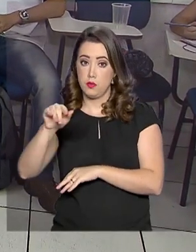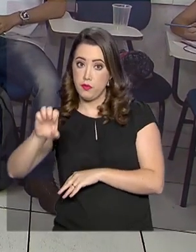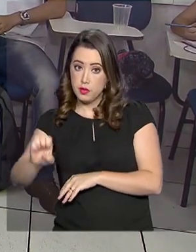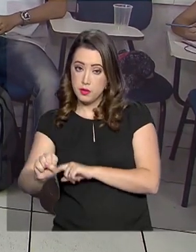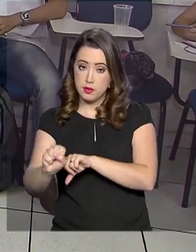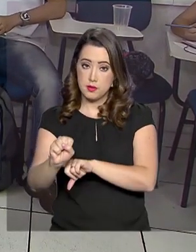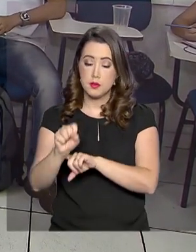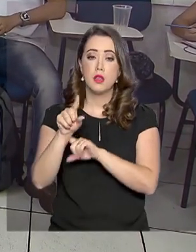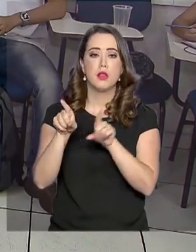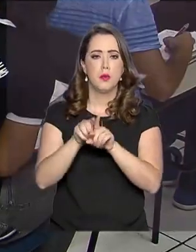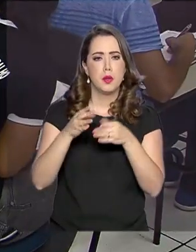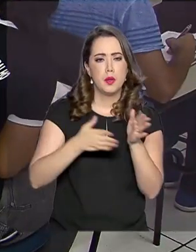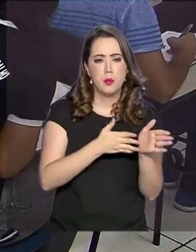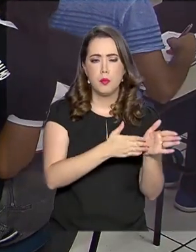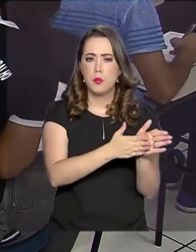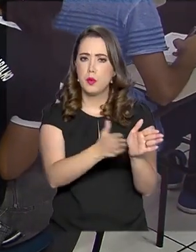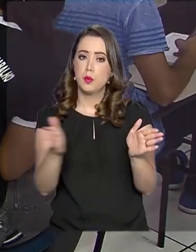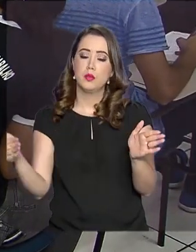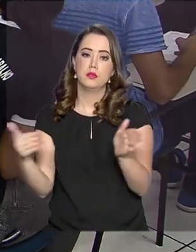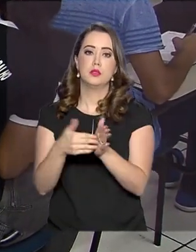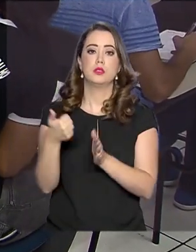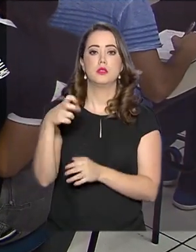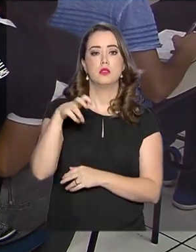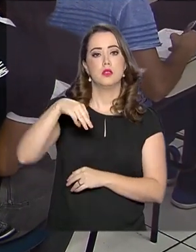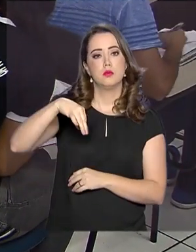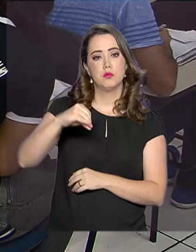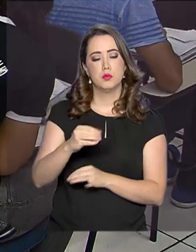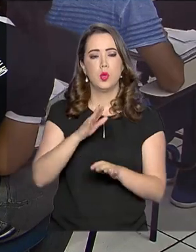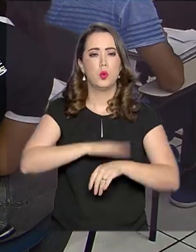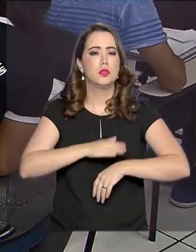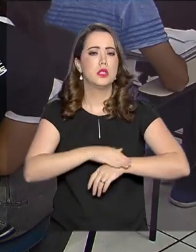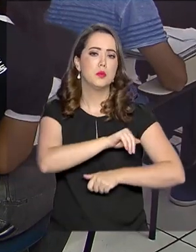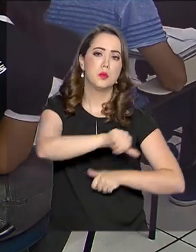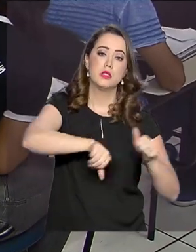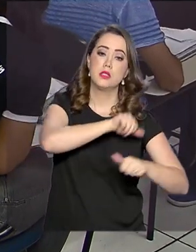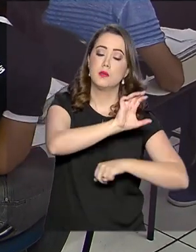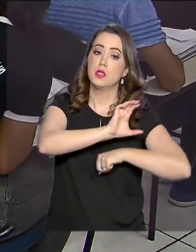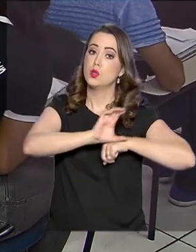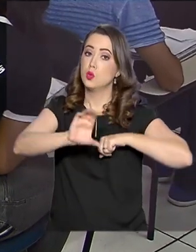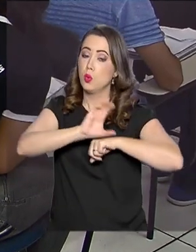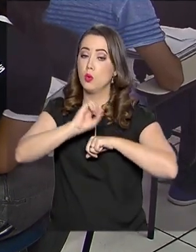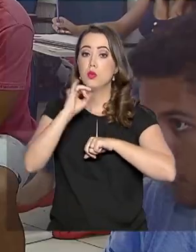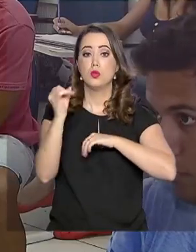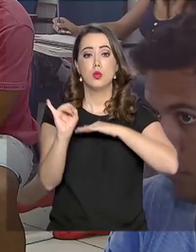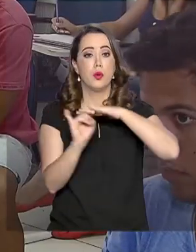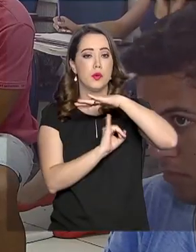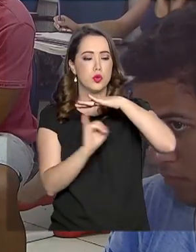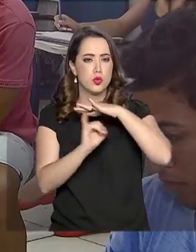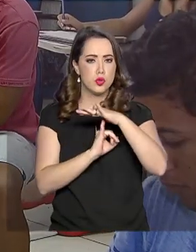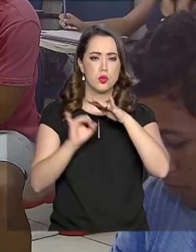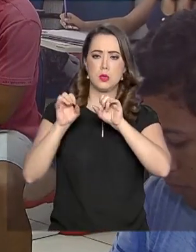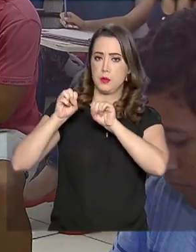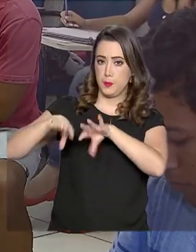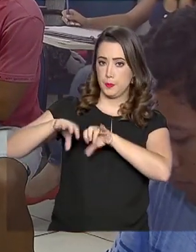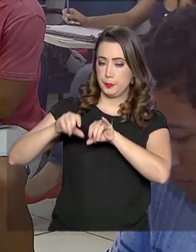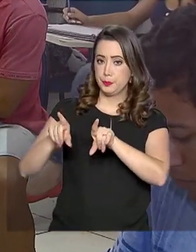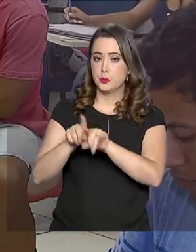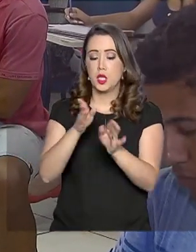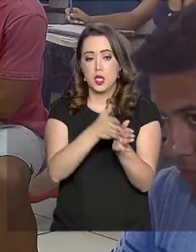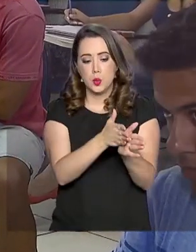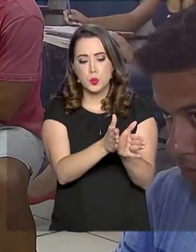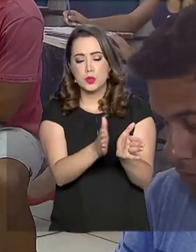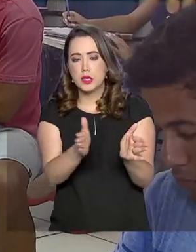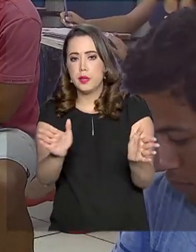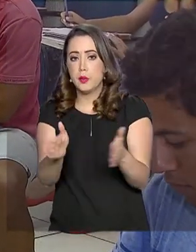Também foram prorrogados para o dia 15 de maio o prazo para a transferência de curso ou instituição de ensino e o